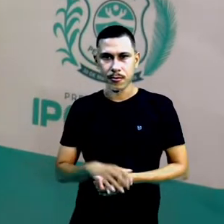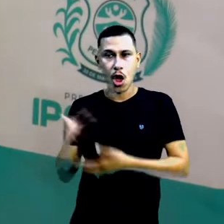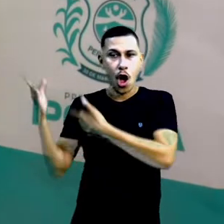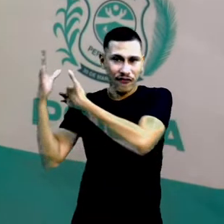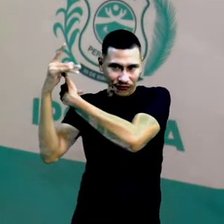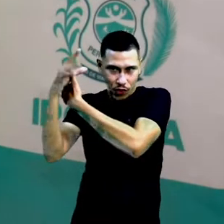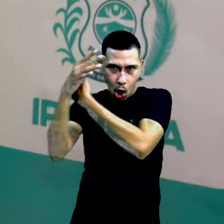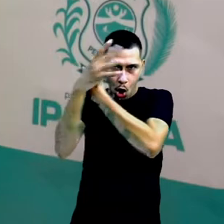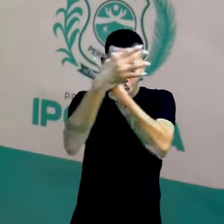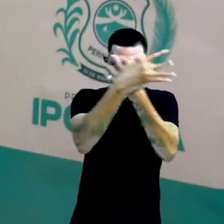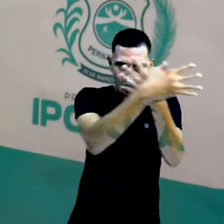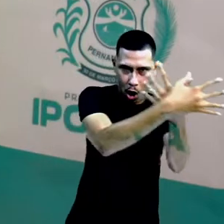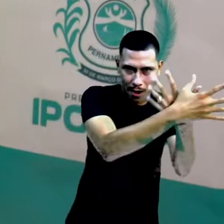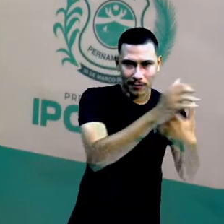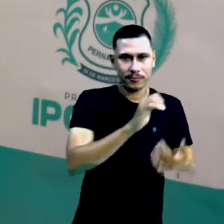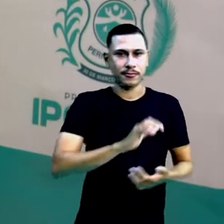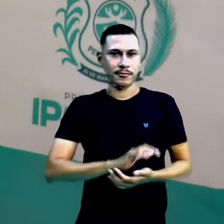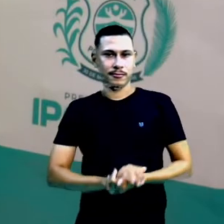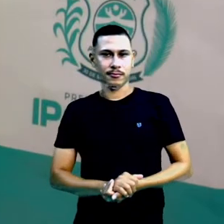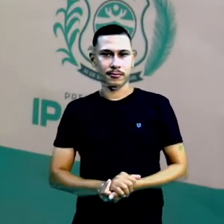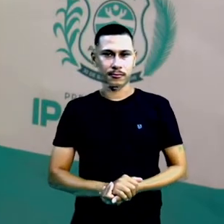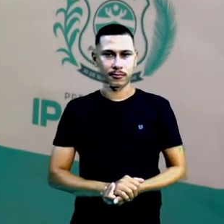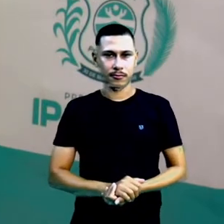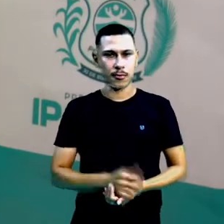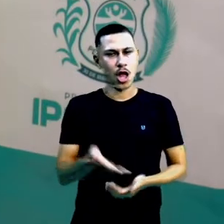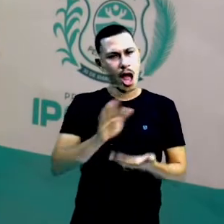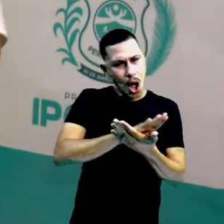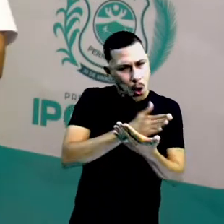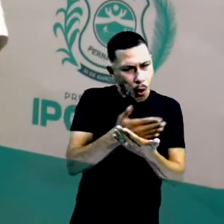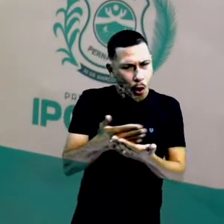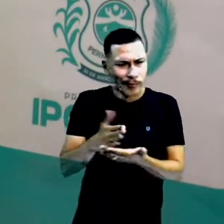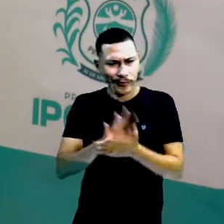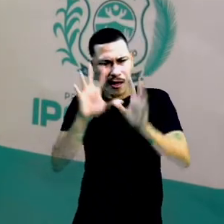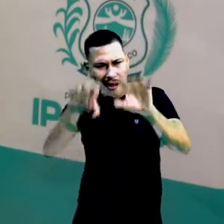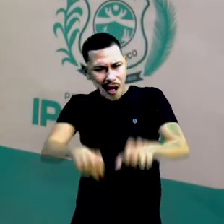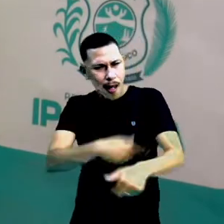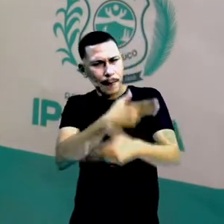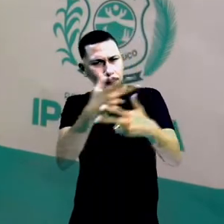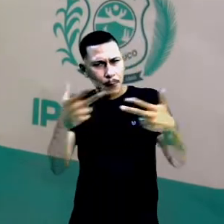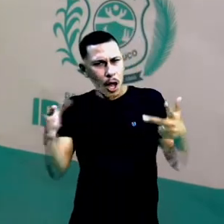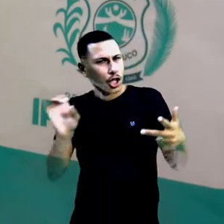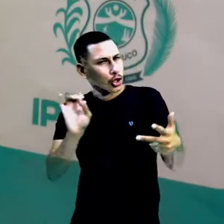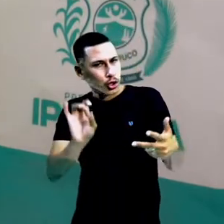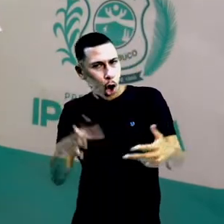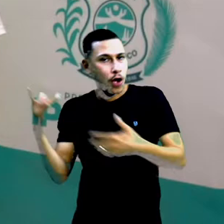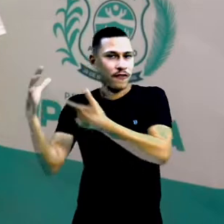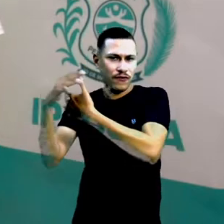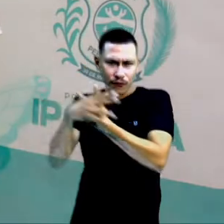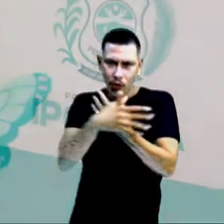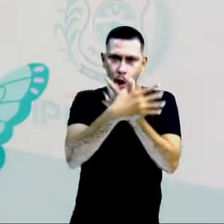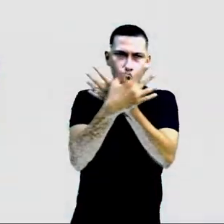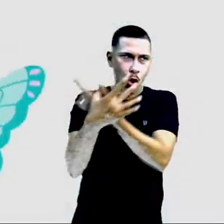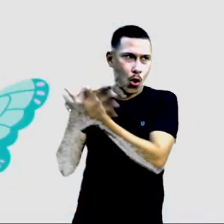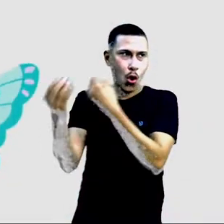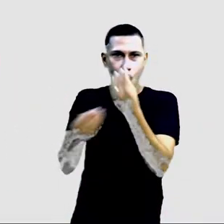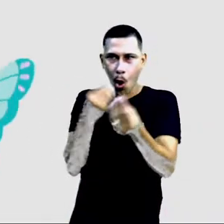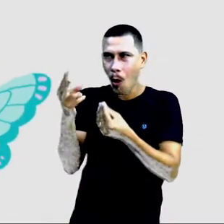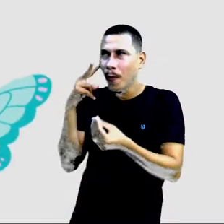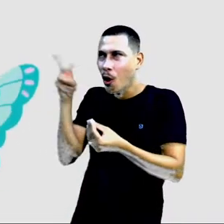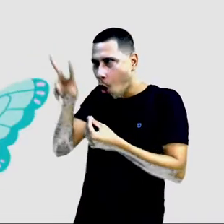e animais que eles não precisam andar para lá e para cá. Eles voam, como essa linda borboleta está voando aqui,